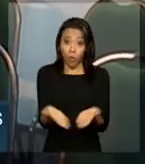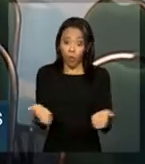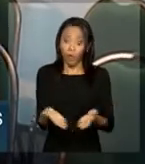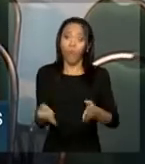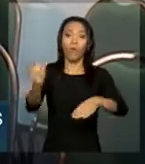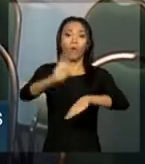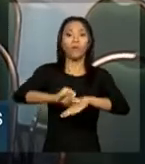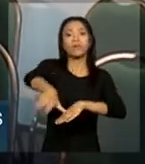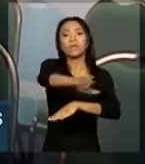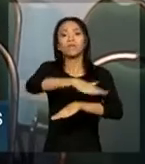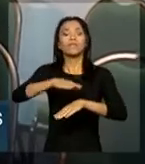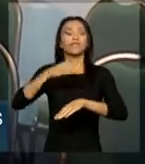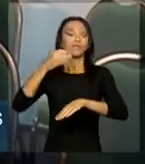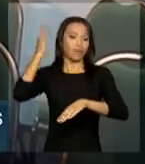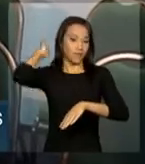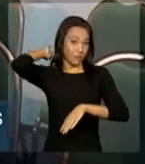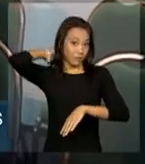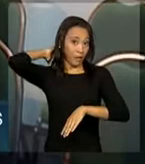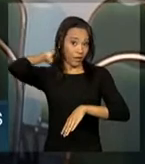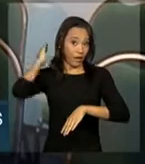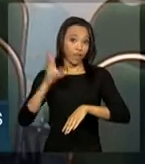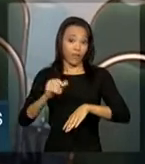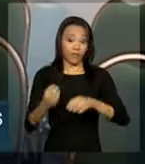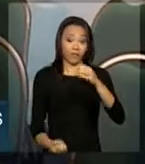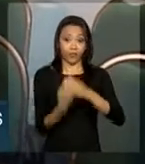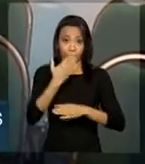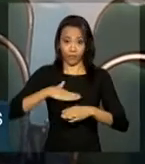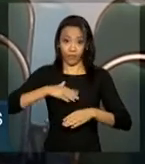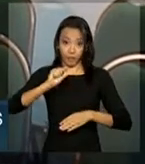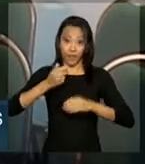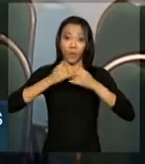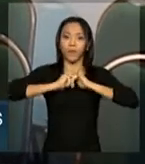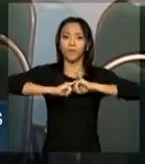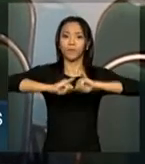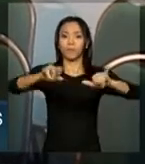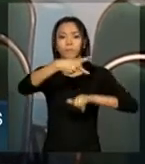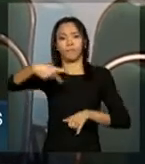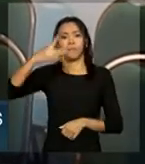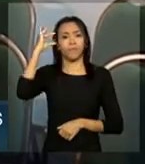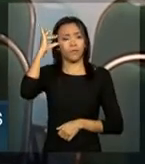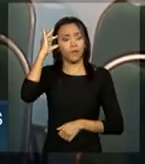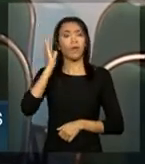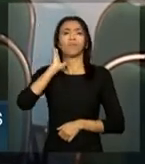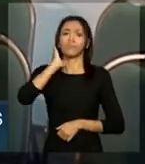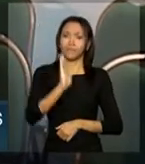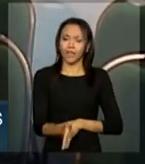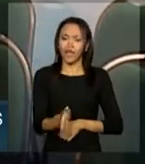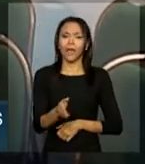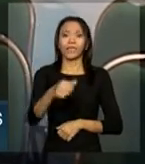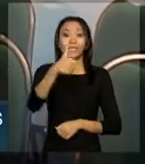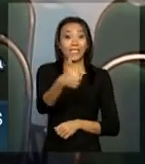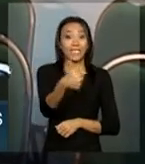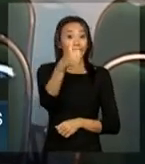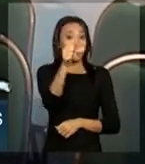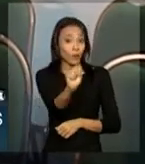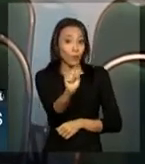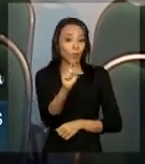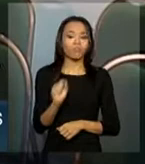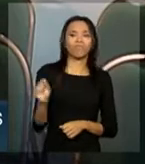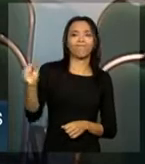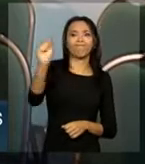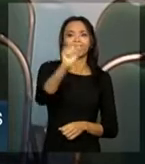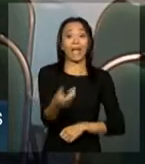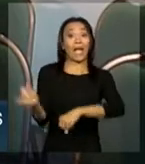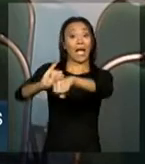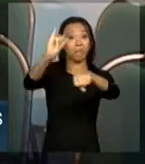esses novos anúncios em mobilidade urbana, que vão ser feitos pela presidenta Dilma Rousseff, já são 18 capitais,